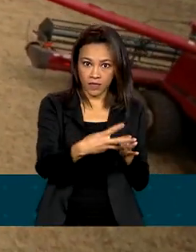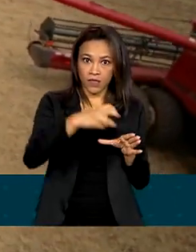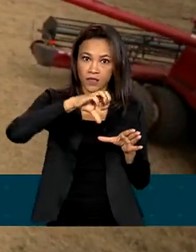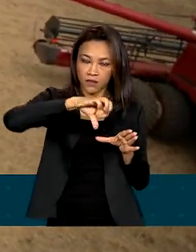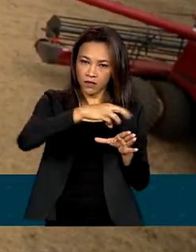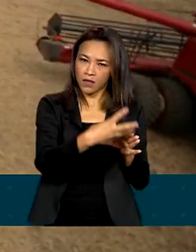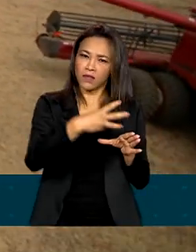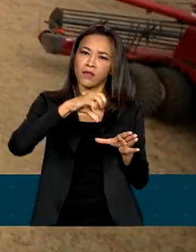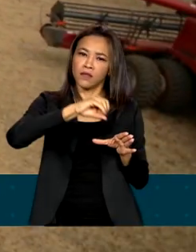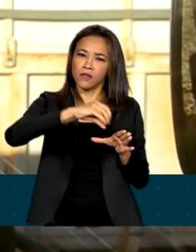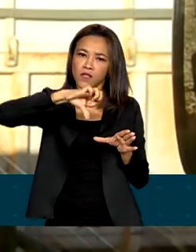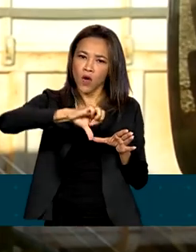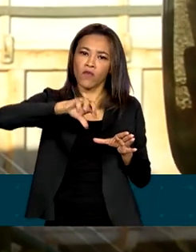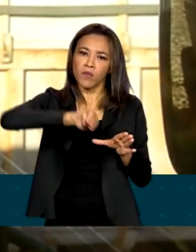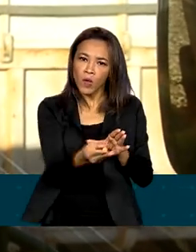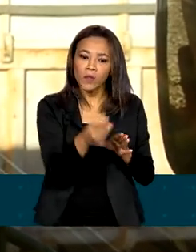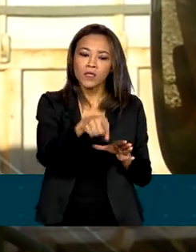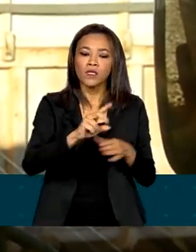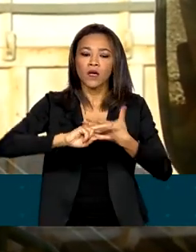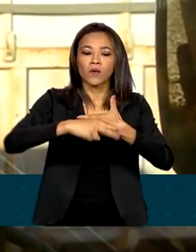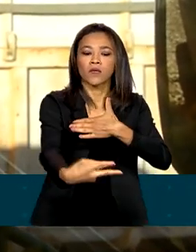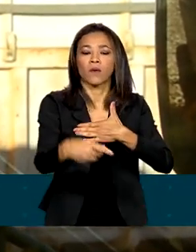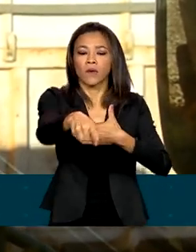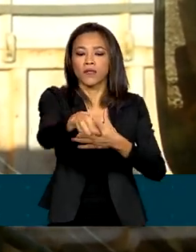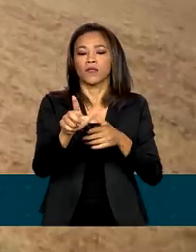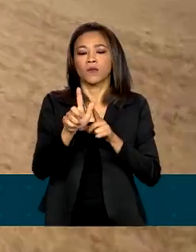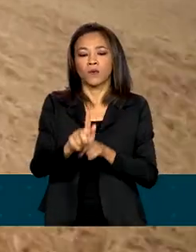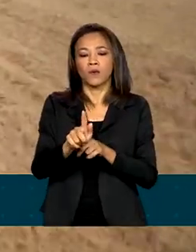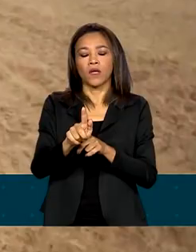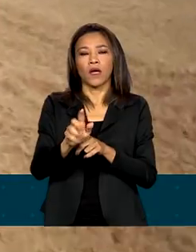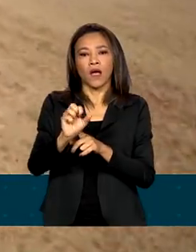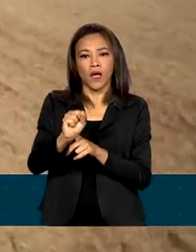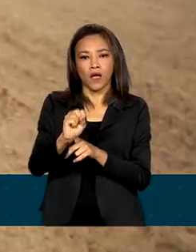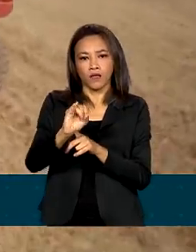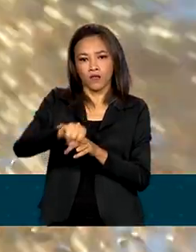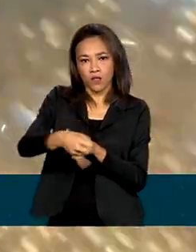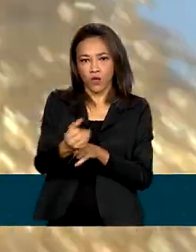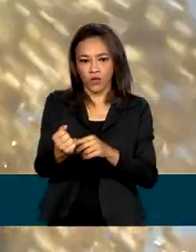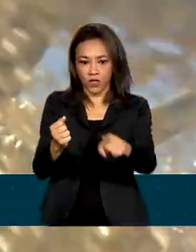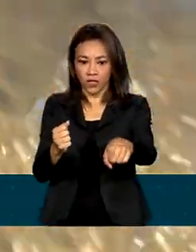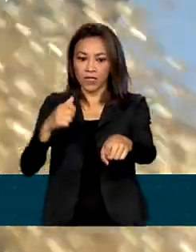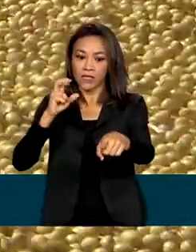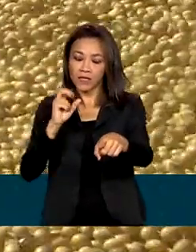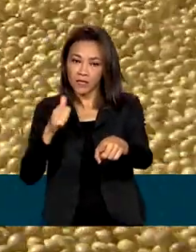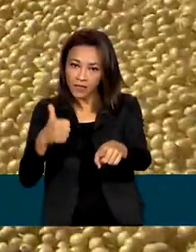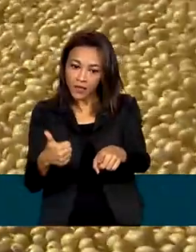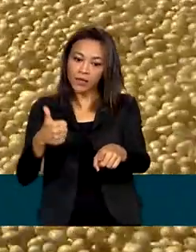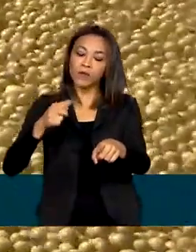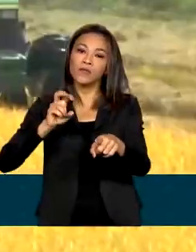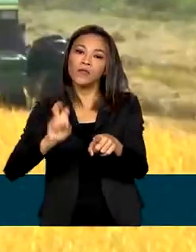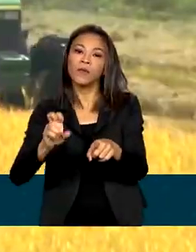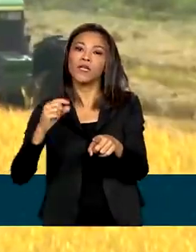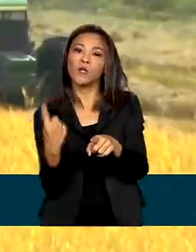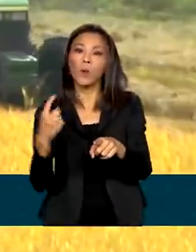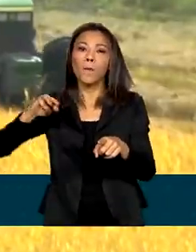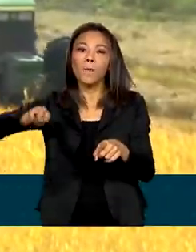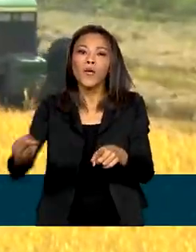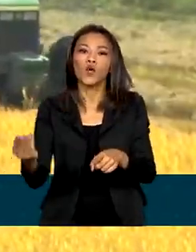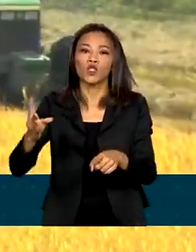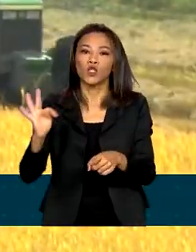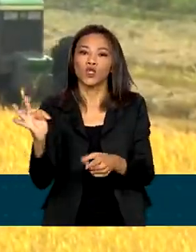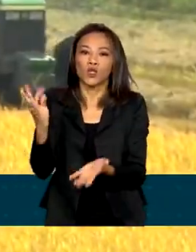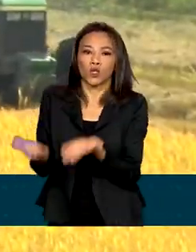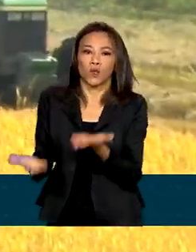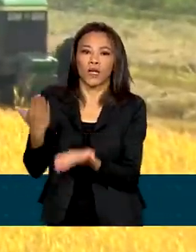desse volume será resultado da produção de soja, que deve alcançar 151 milhões de toneladas, 20%